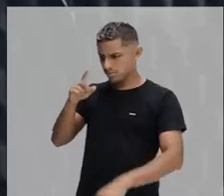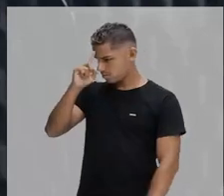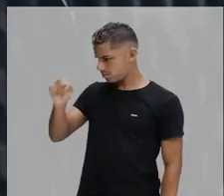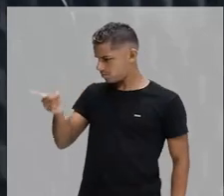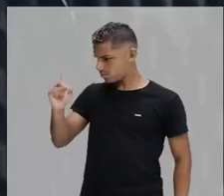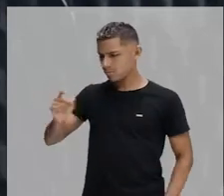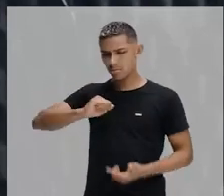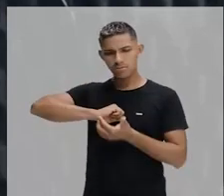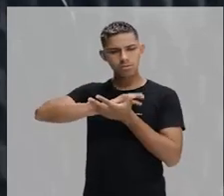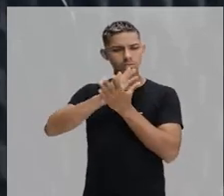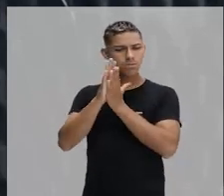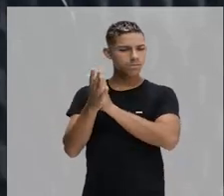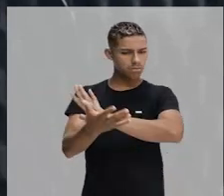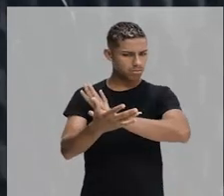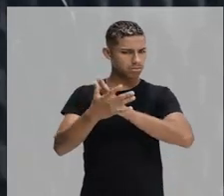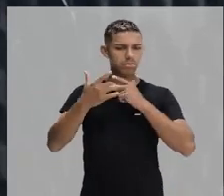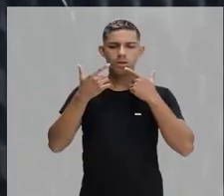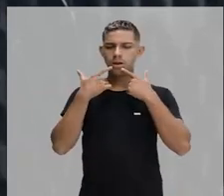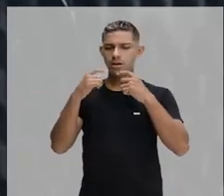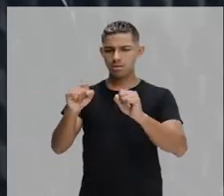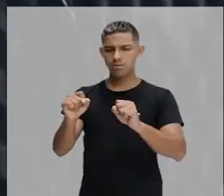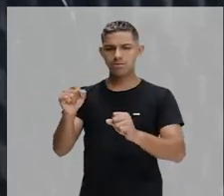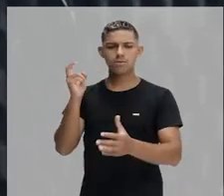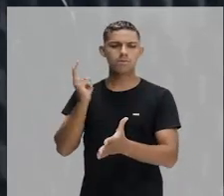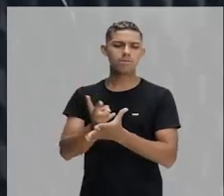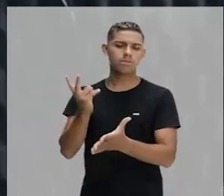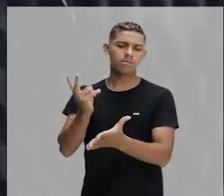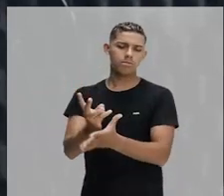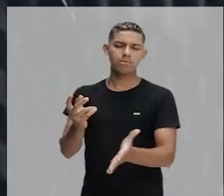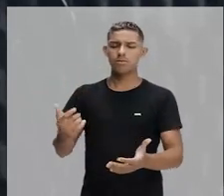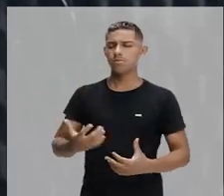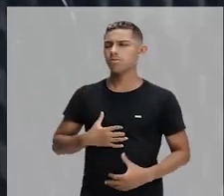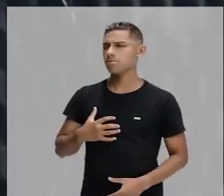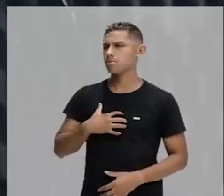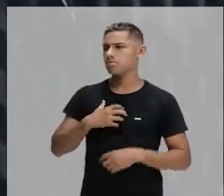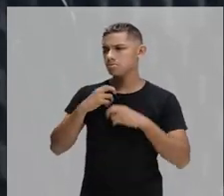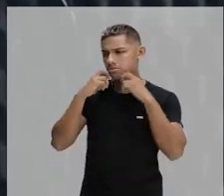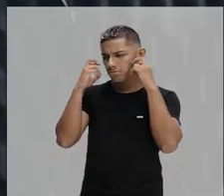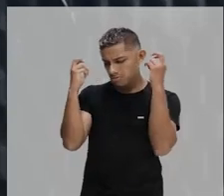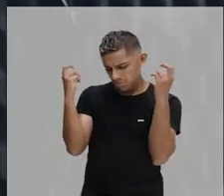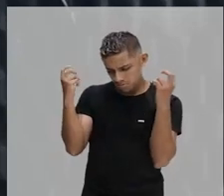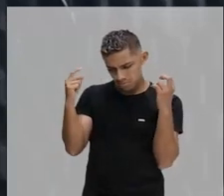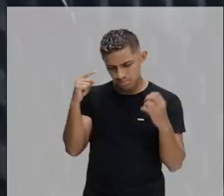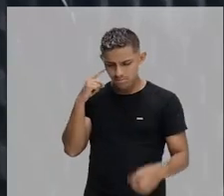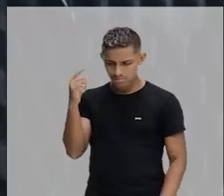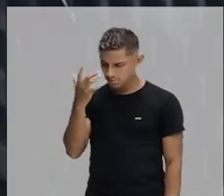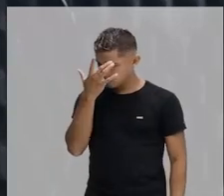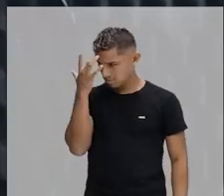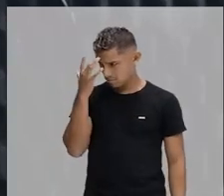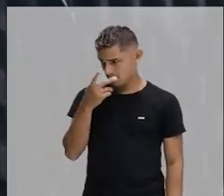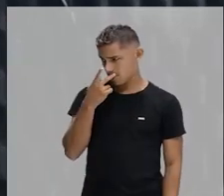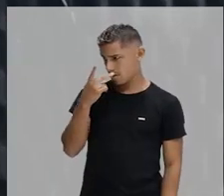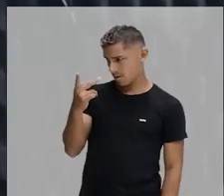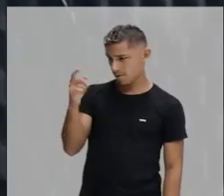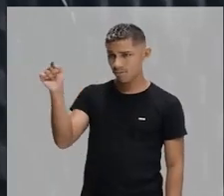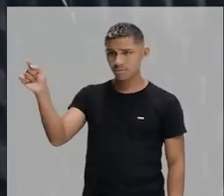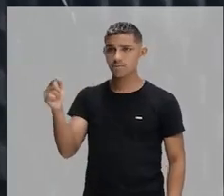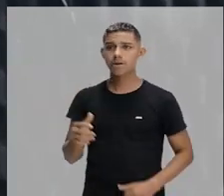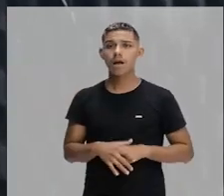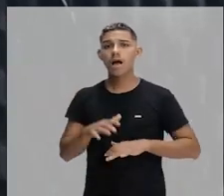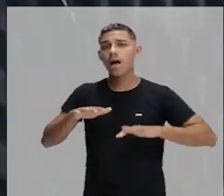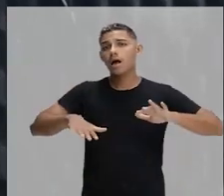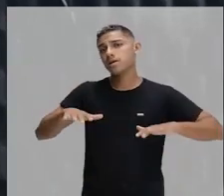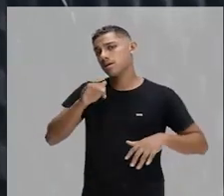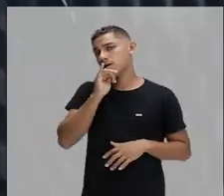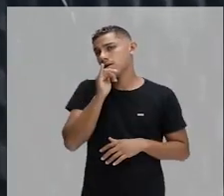maneira como ele fala. Isso acontece o tempo todo. Vocês já se sentiram envergonhados por ser corrigido por alguém? Por exemplo, muitas